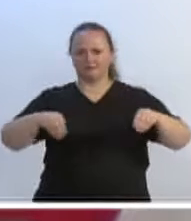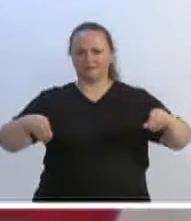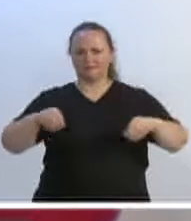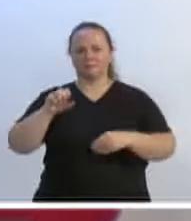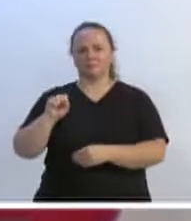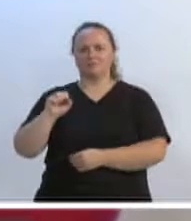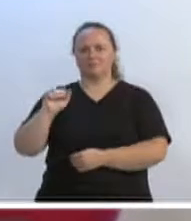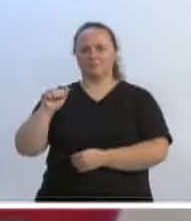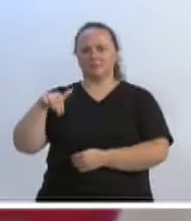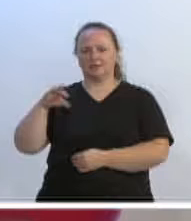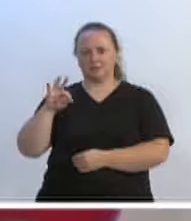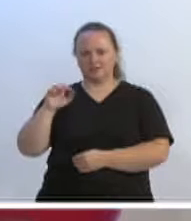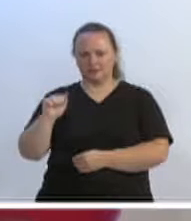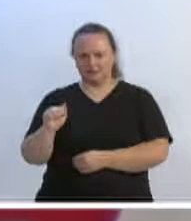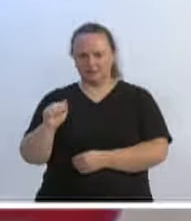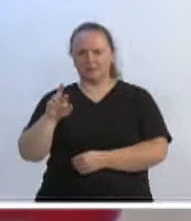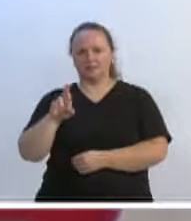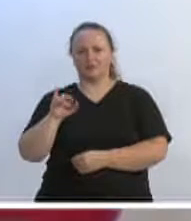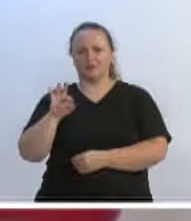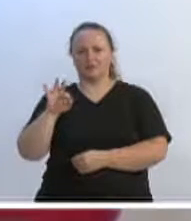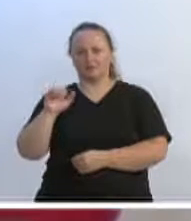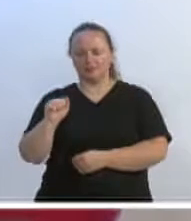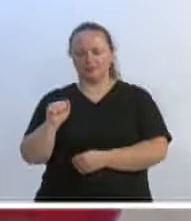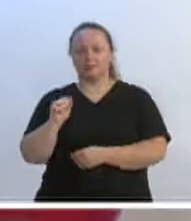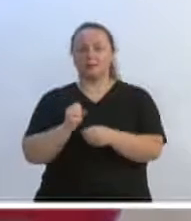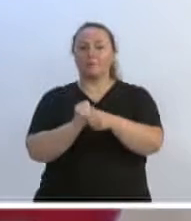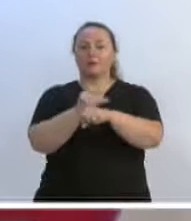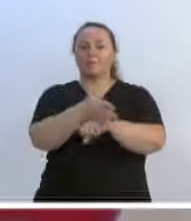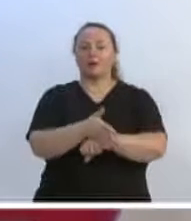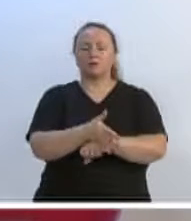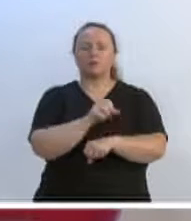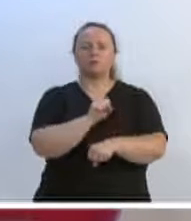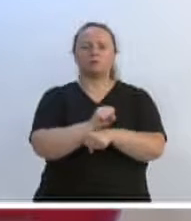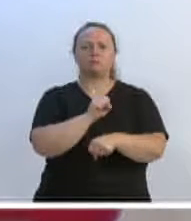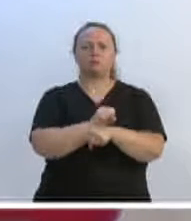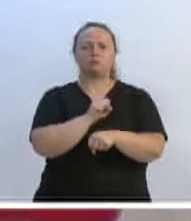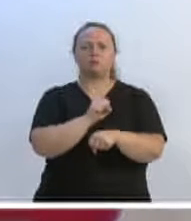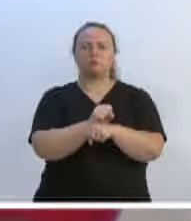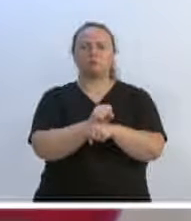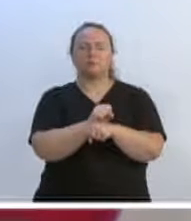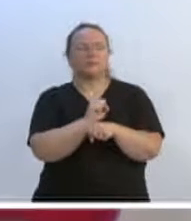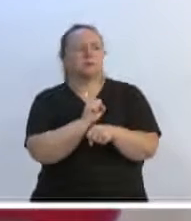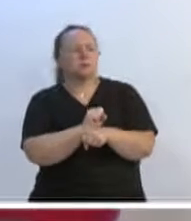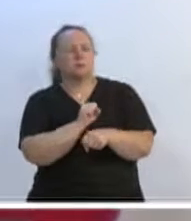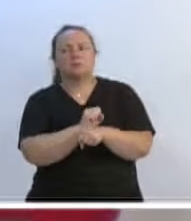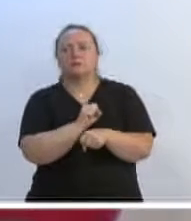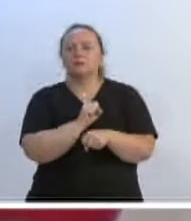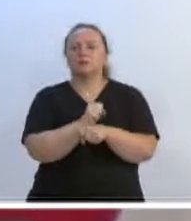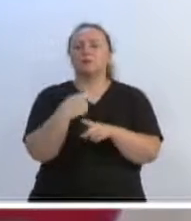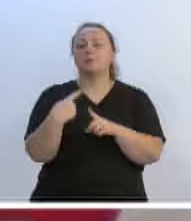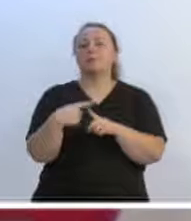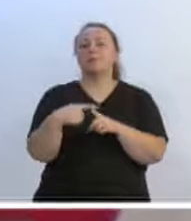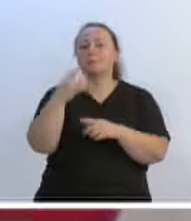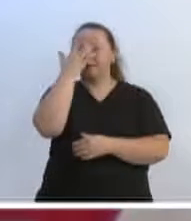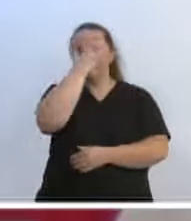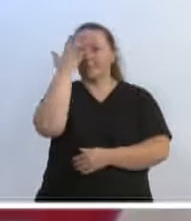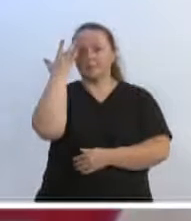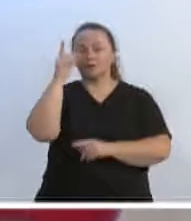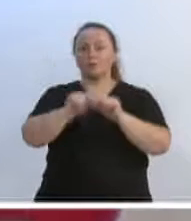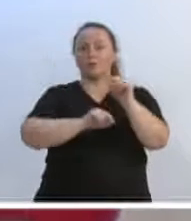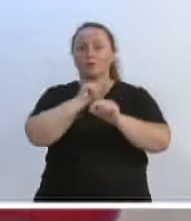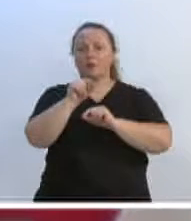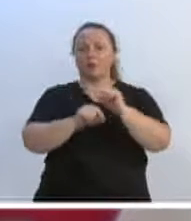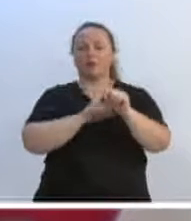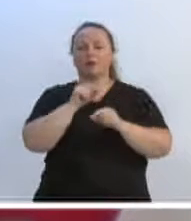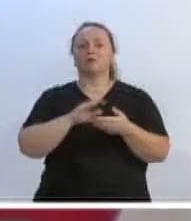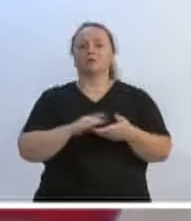ali ficamos até amanhecer, e debaixo dos escombros, com pessoas que cederam suas máquinas,